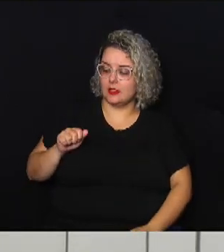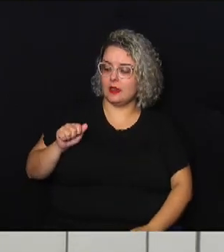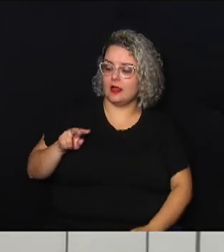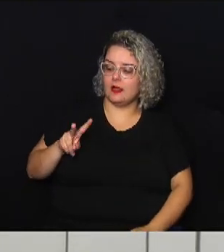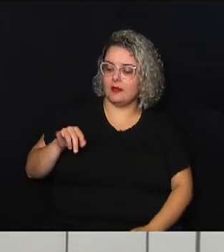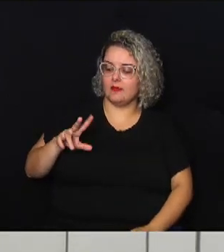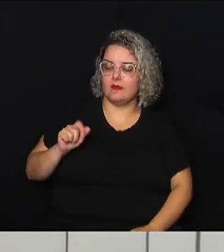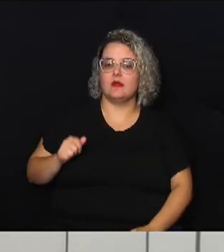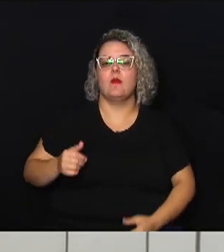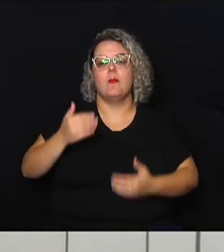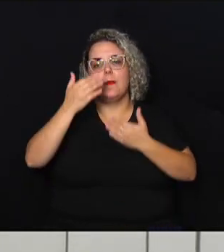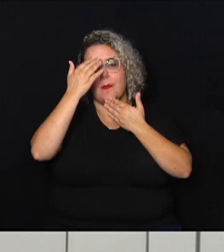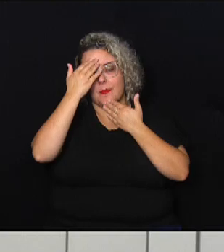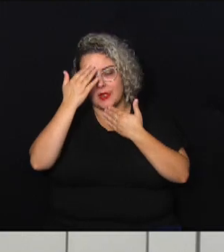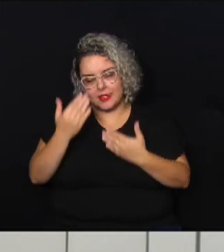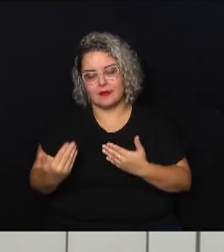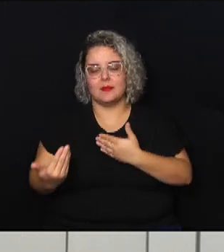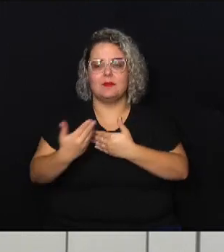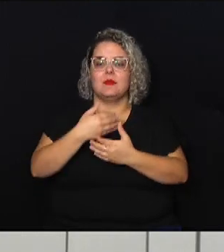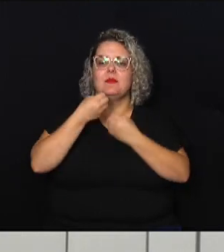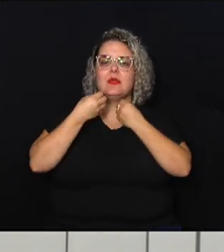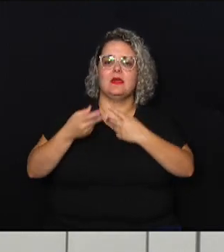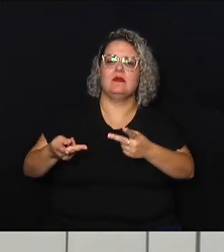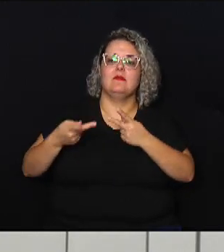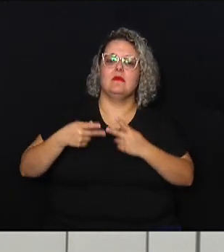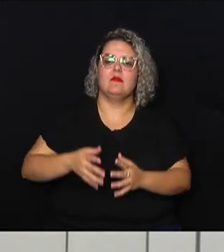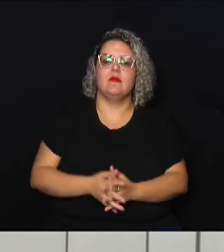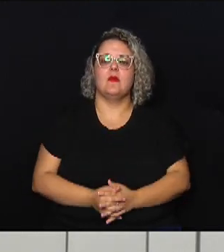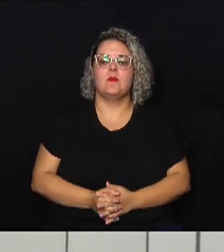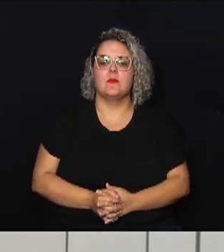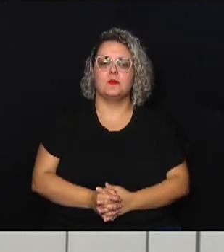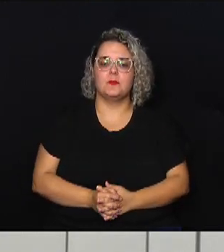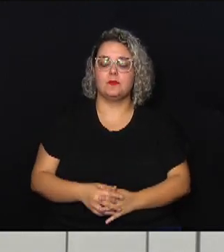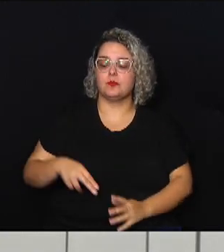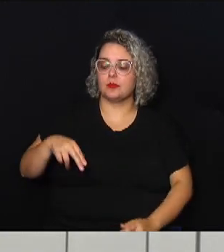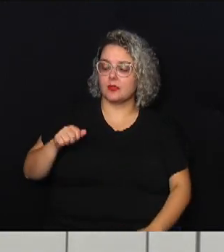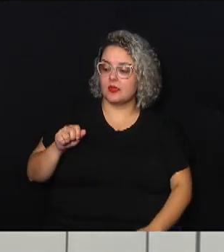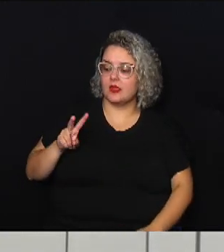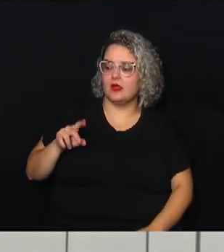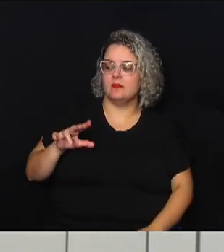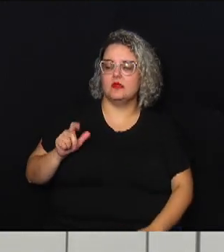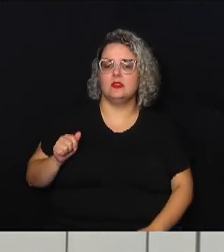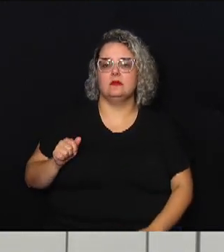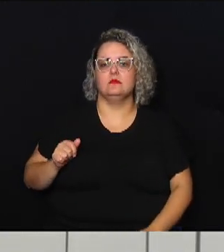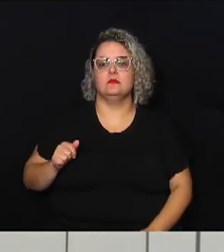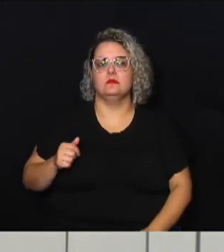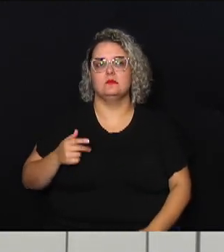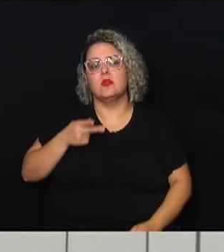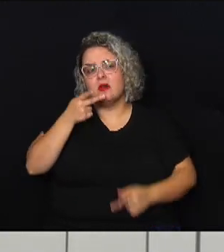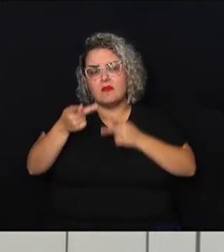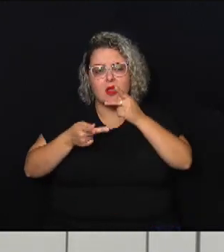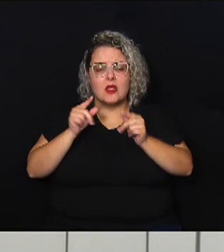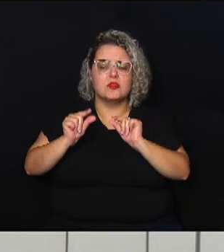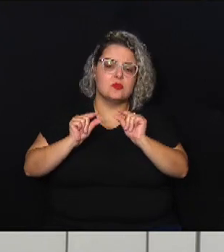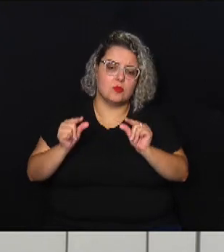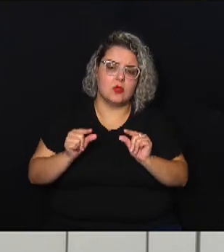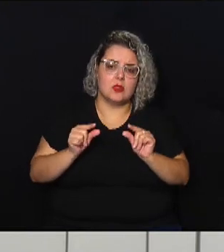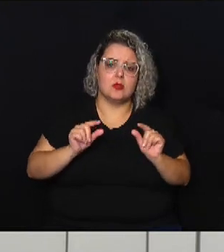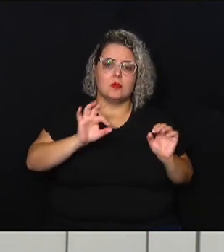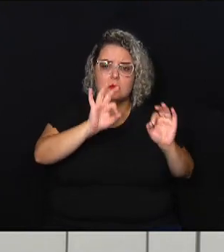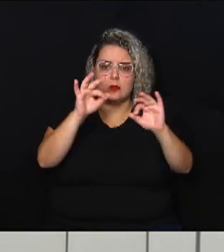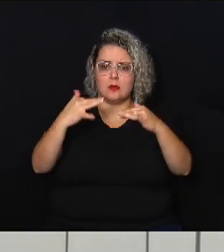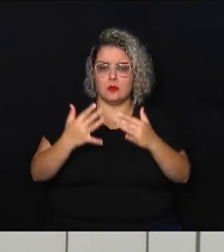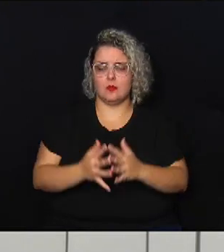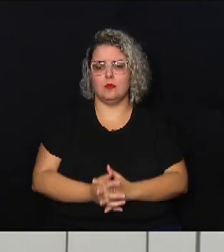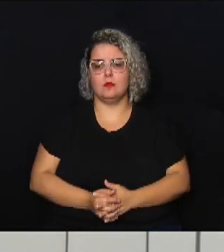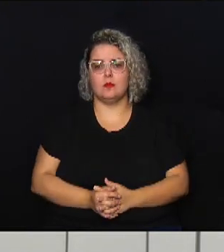mais uma vez. Obrigada pela participação. Ana Ávila, queria que você falasse um pouquinho com o nosso telespectador